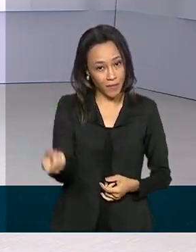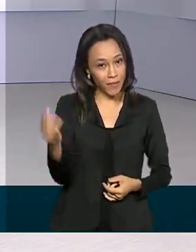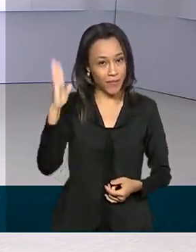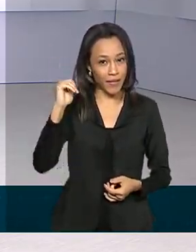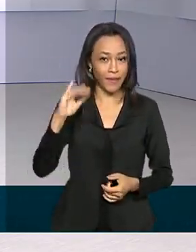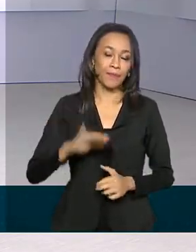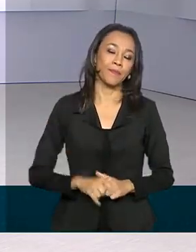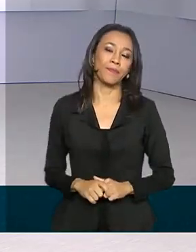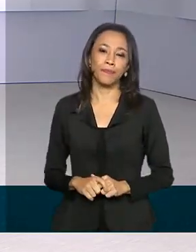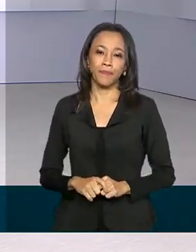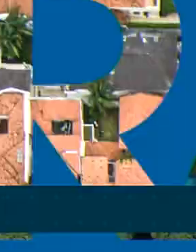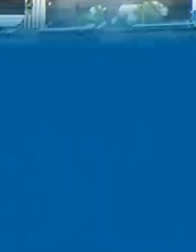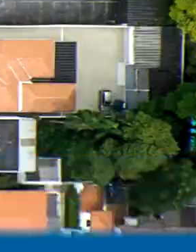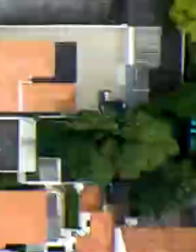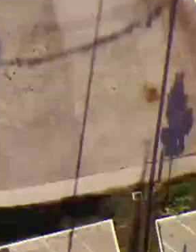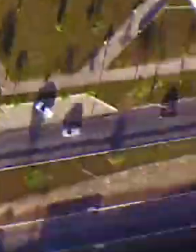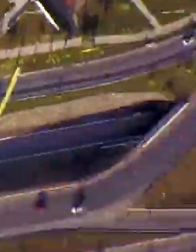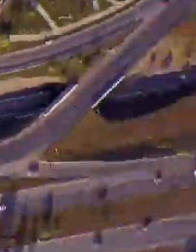Até lá. Tchau!